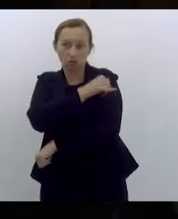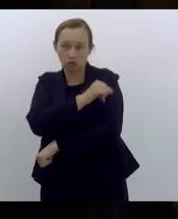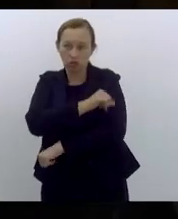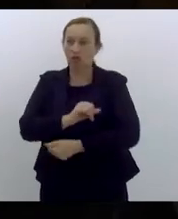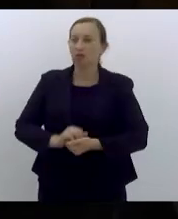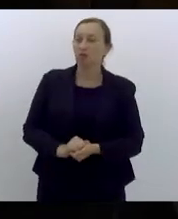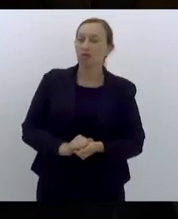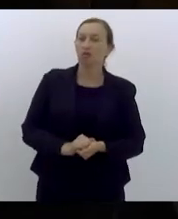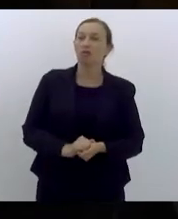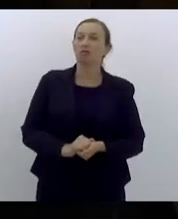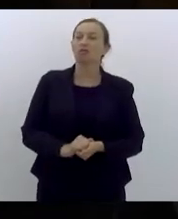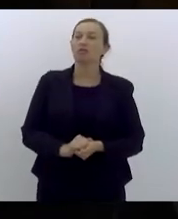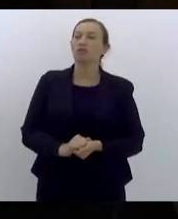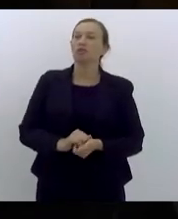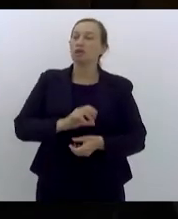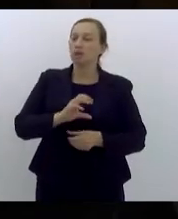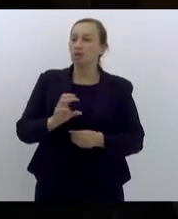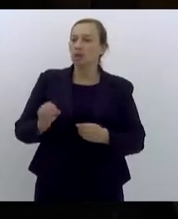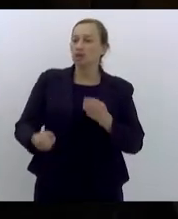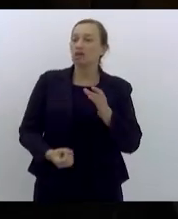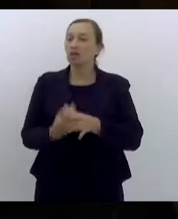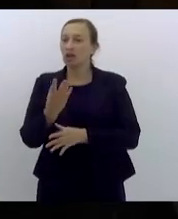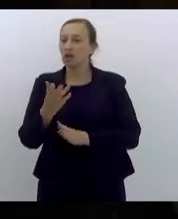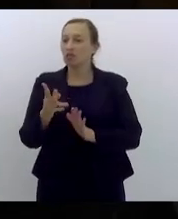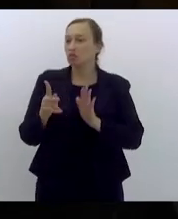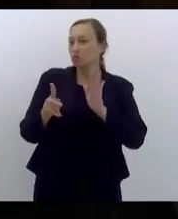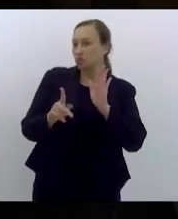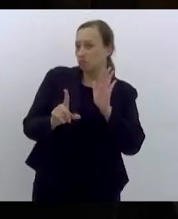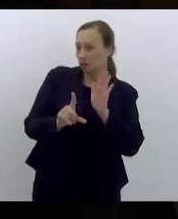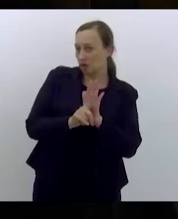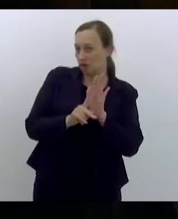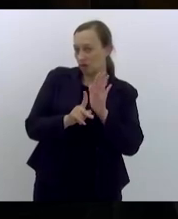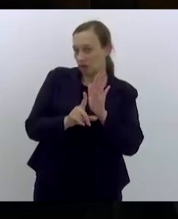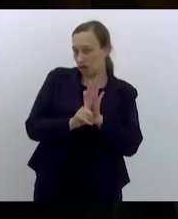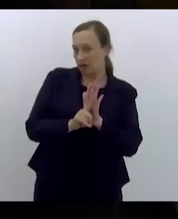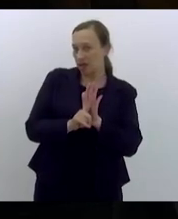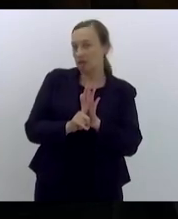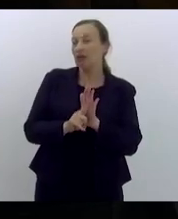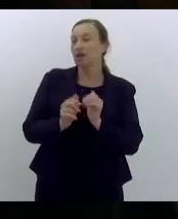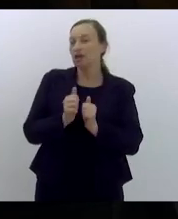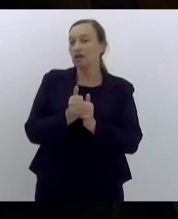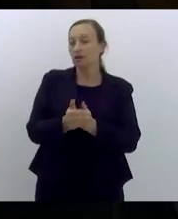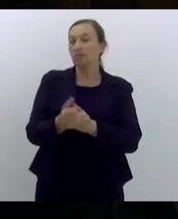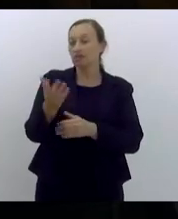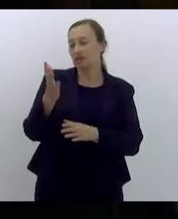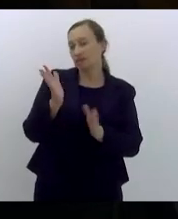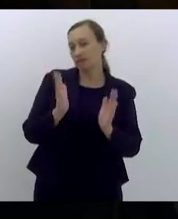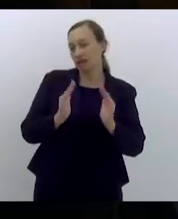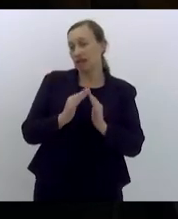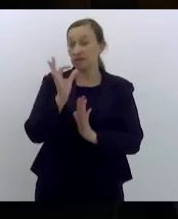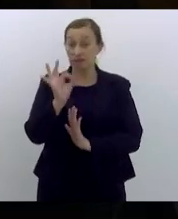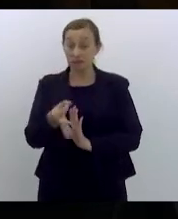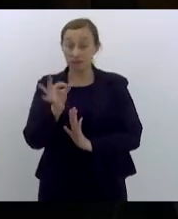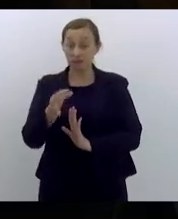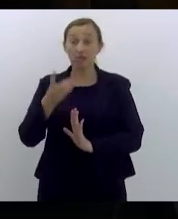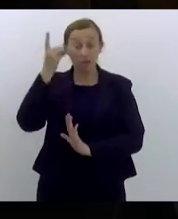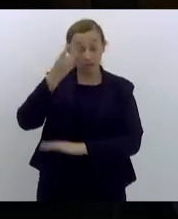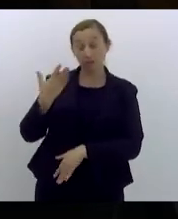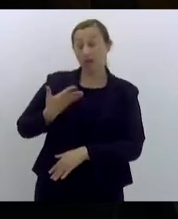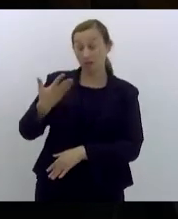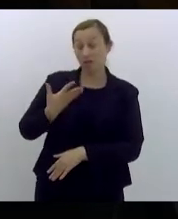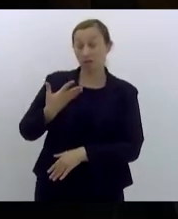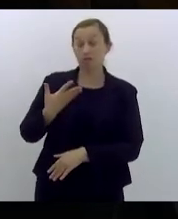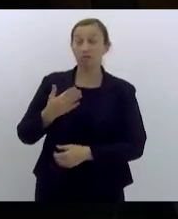Janeiro e formulamos uma proposição que será que caminhará nessa casa certamente em coautoria de deputados amigos e